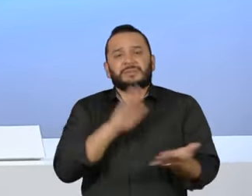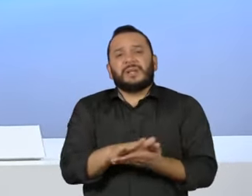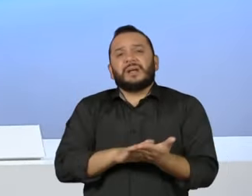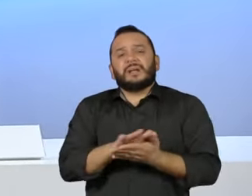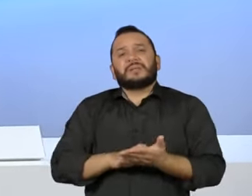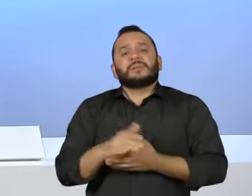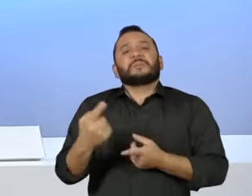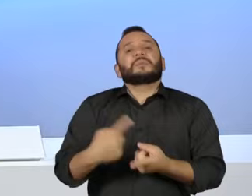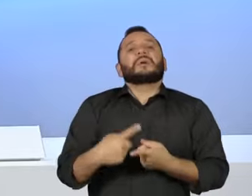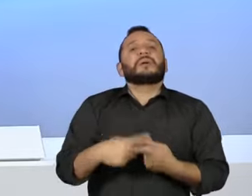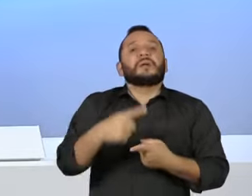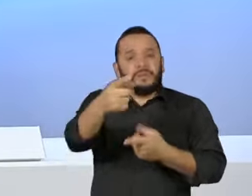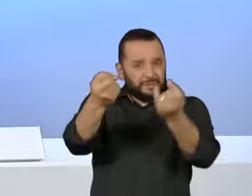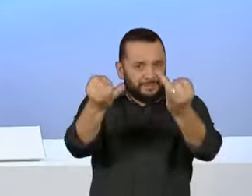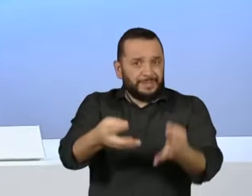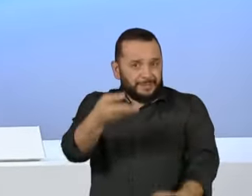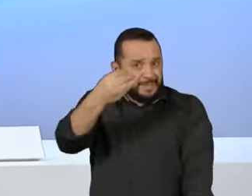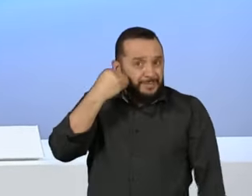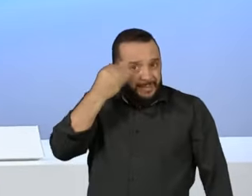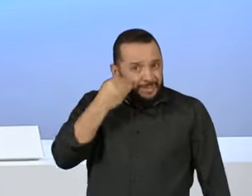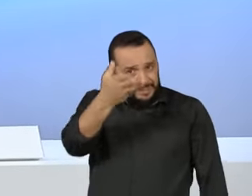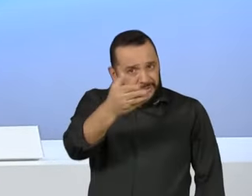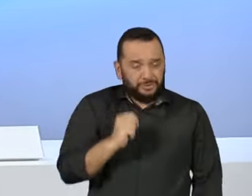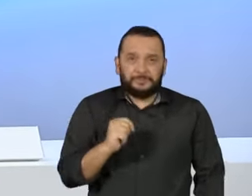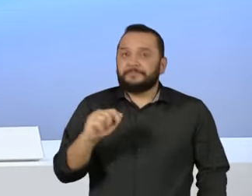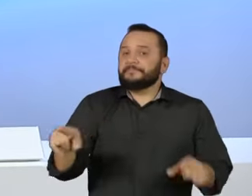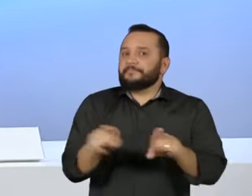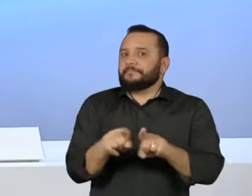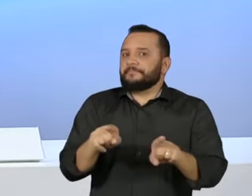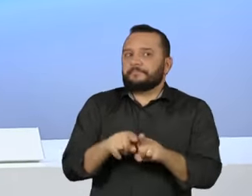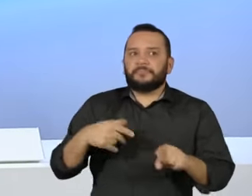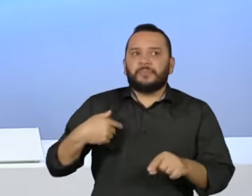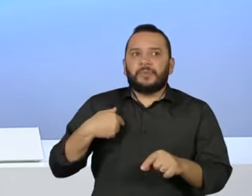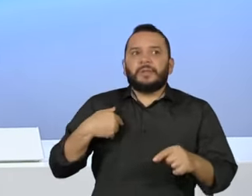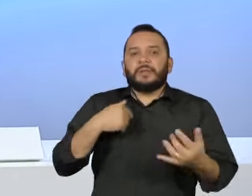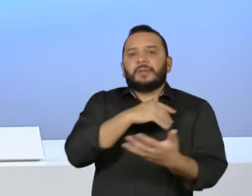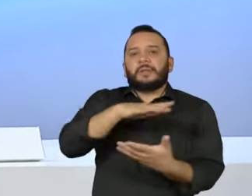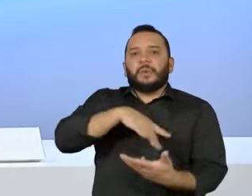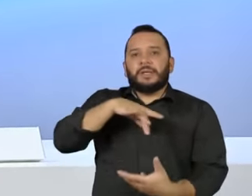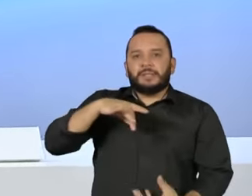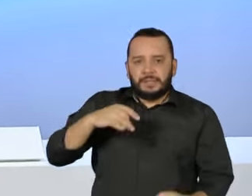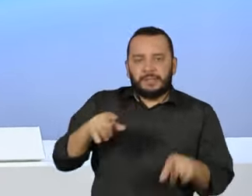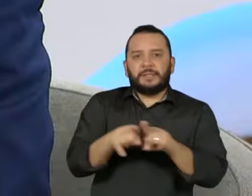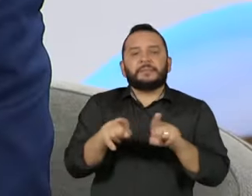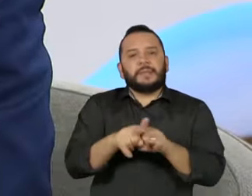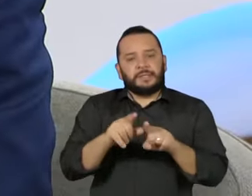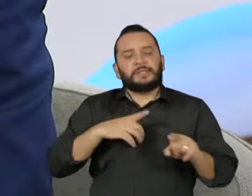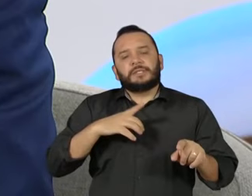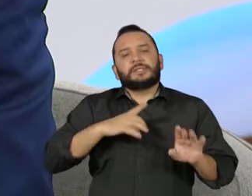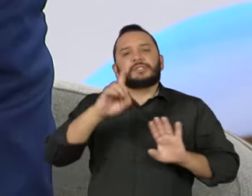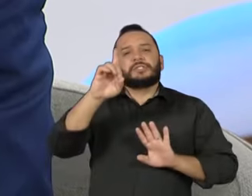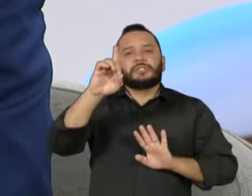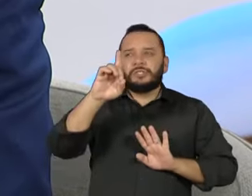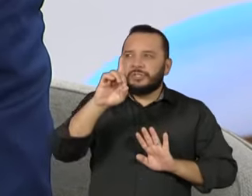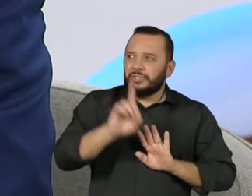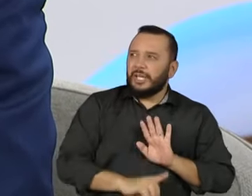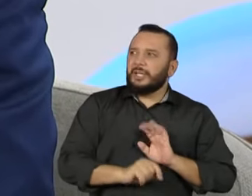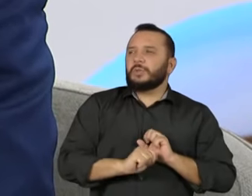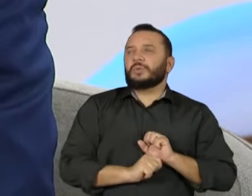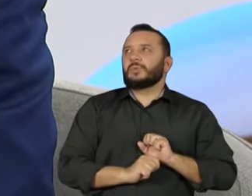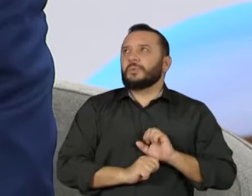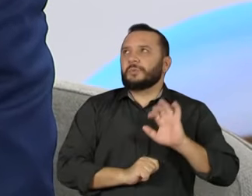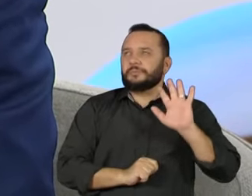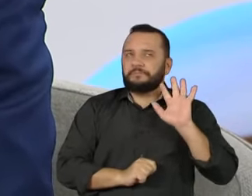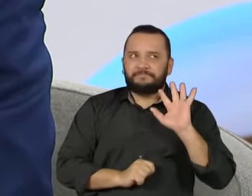avaliação. E já que estamos falando aqui de Estado Democrático de Direito, eu acho importante ouvir do senhor que salientar para